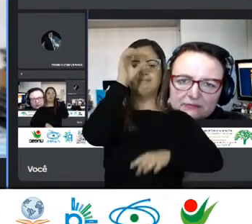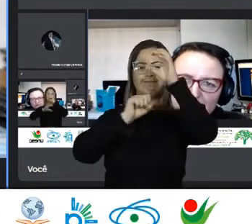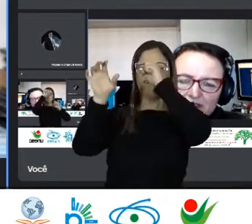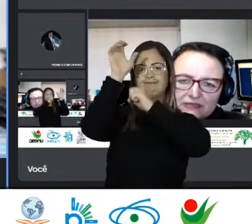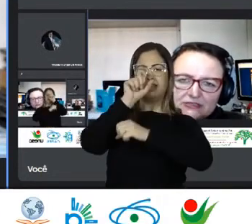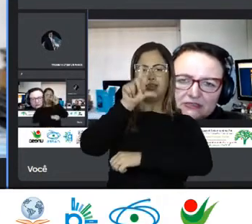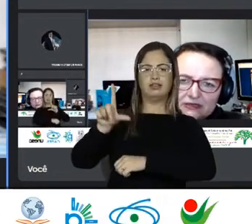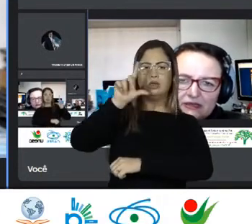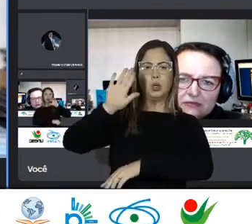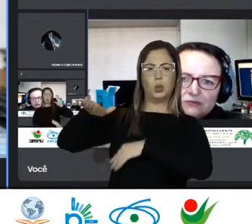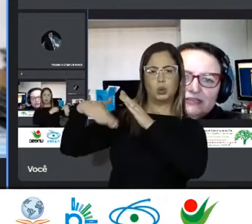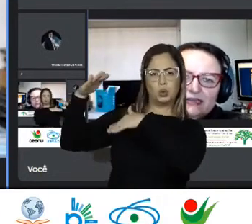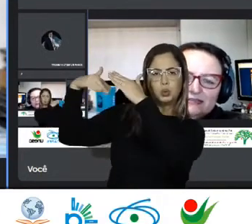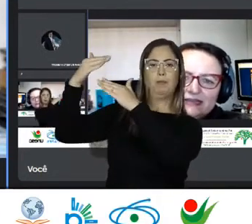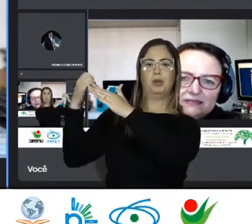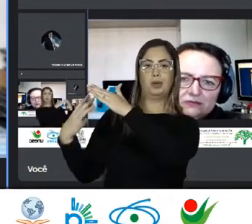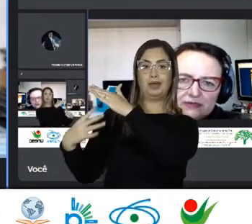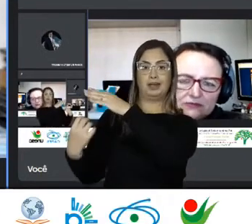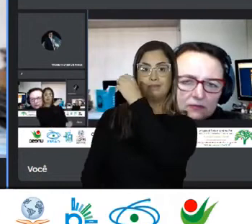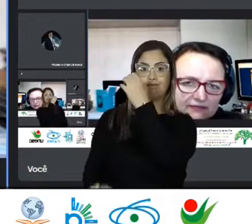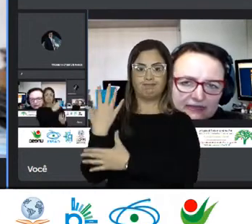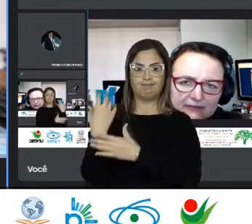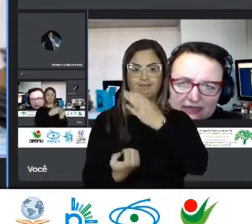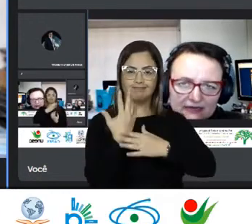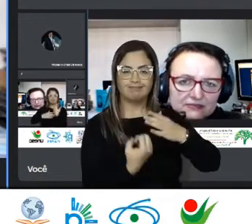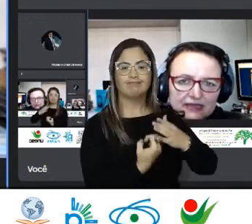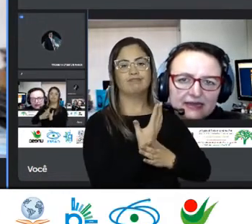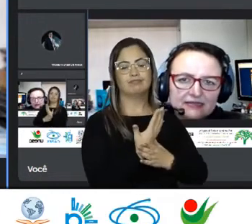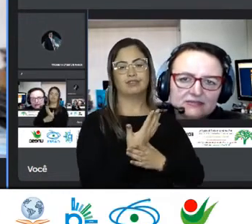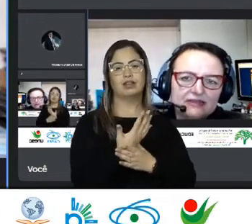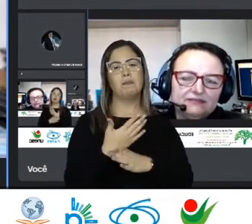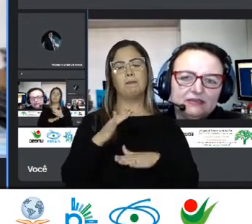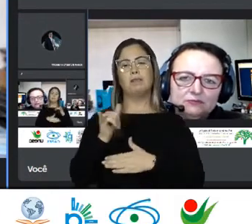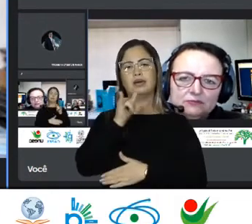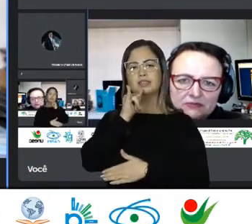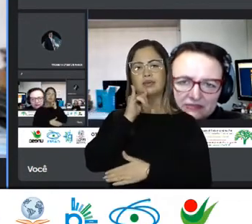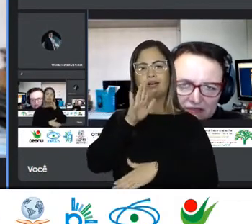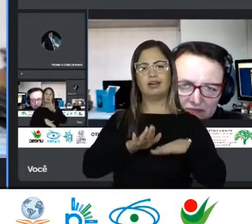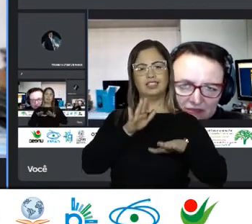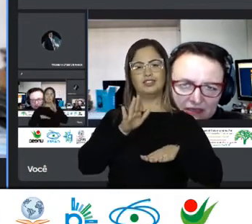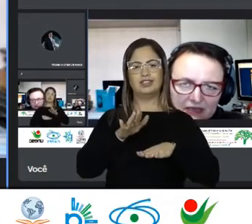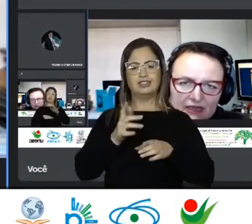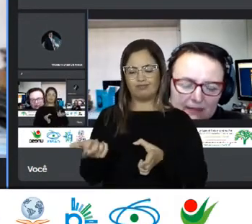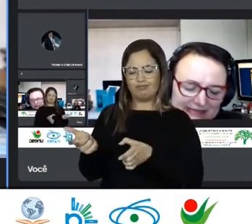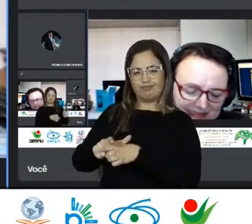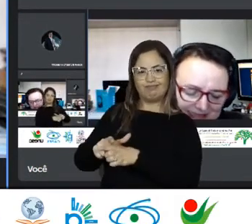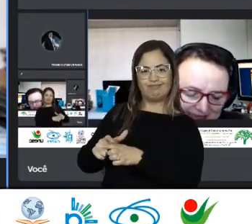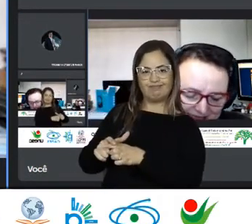Sendo produzida Para o migrante Eu não diria Que ela está circulando Como deveria Porque ela não está Às vezes ela fica Em grupos Muito restritos